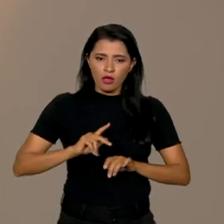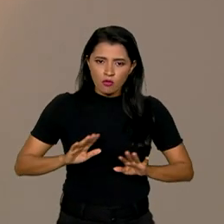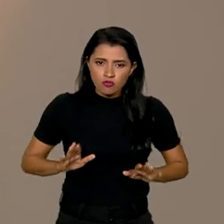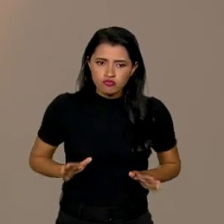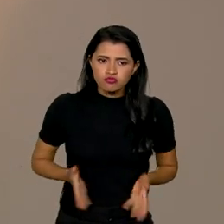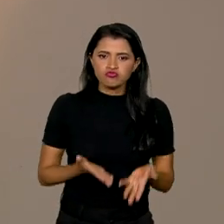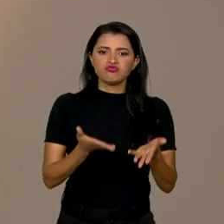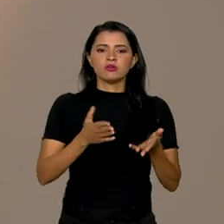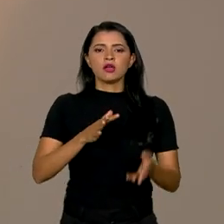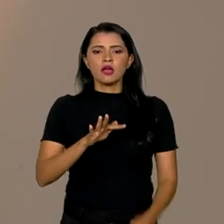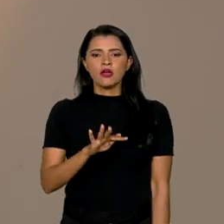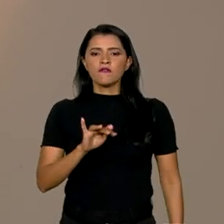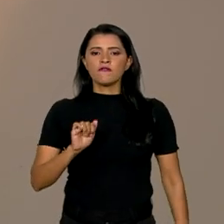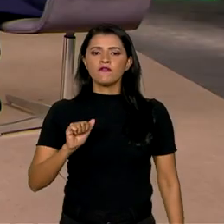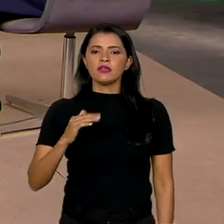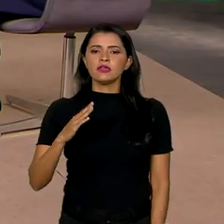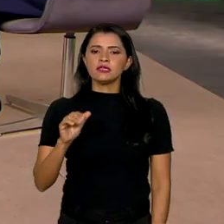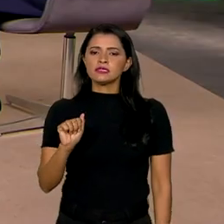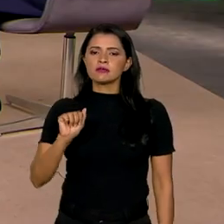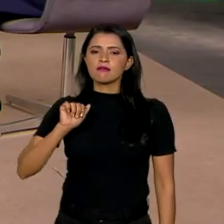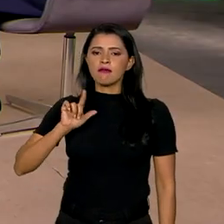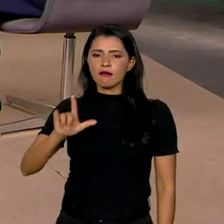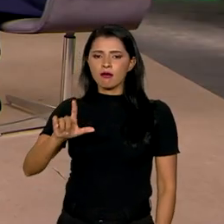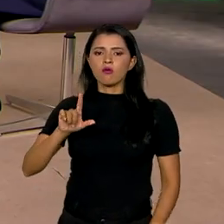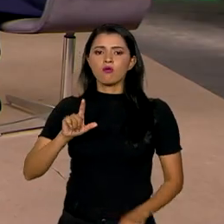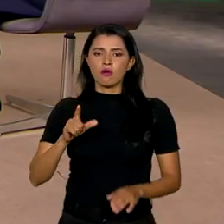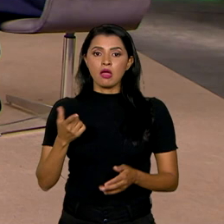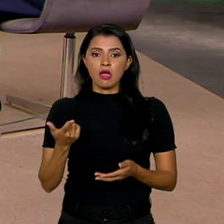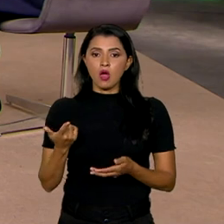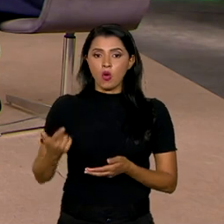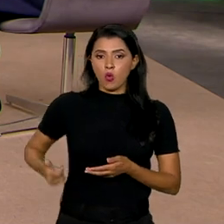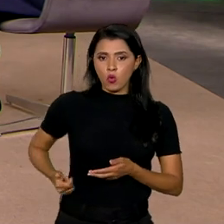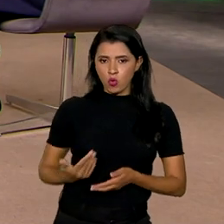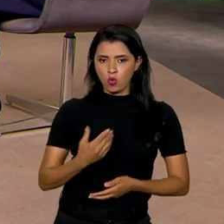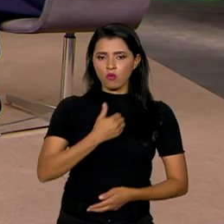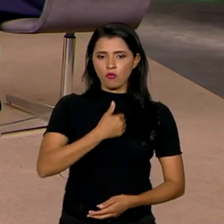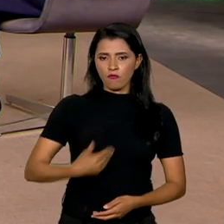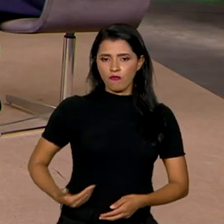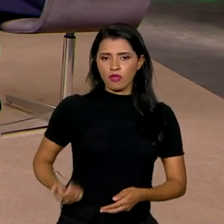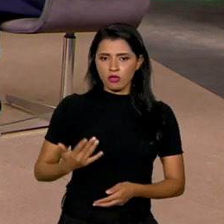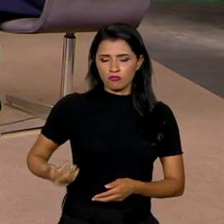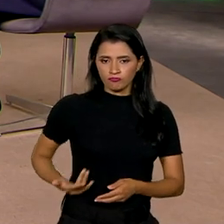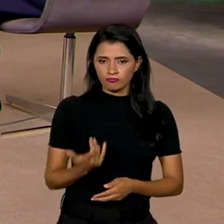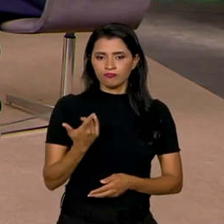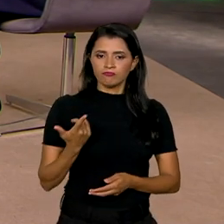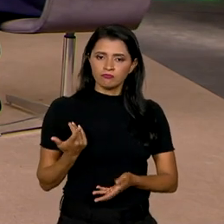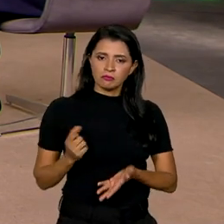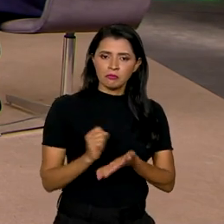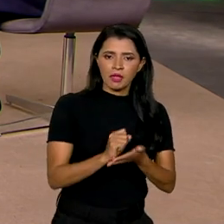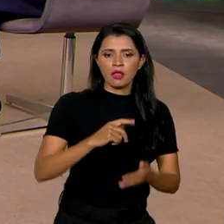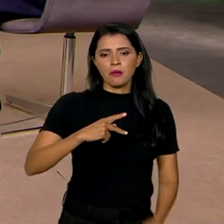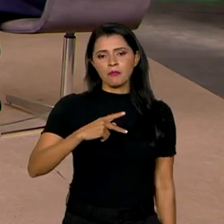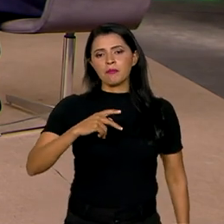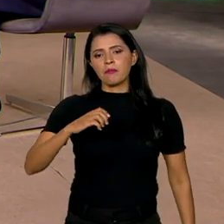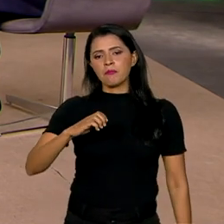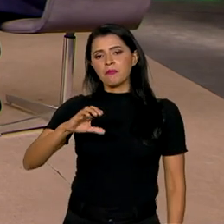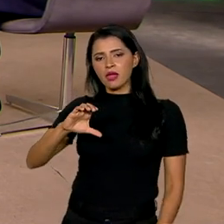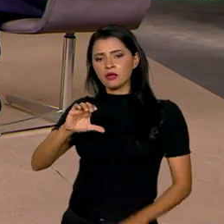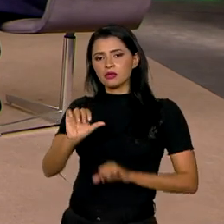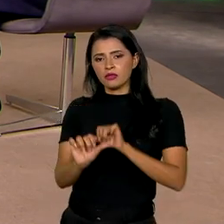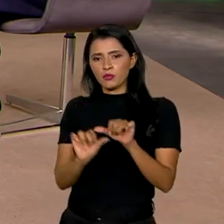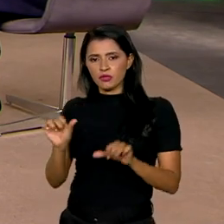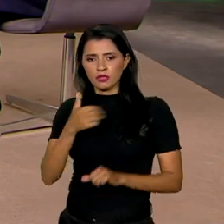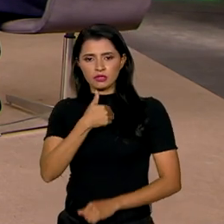fiscal, que é um aumento dos gastos do governo que foi viabilizado pela PEC de transição.